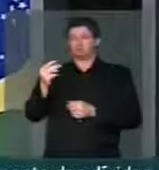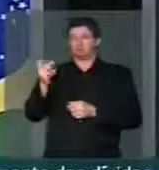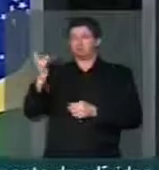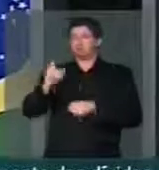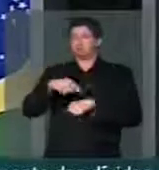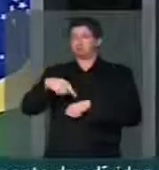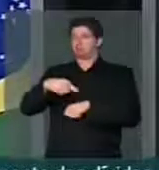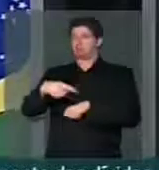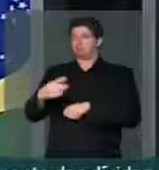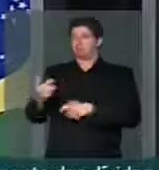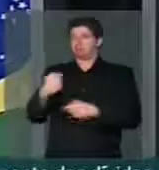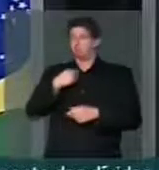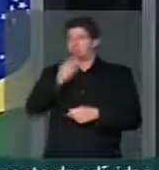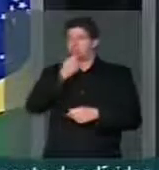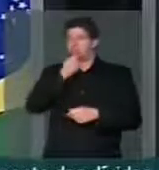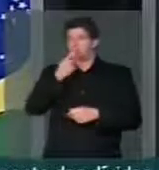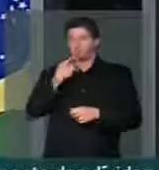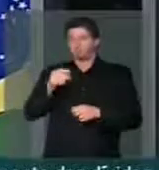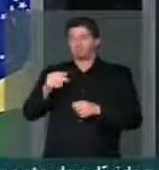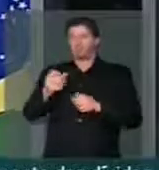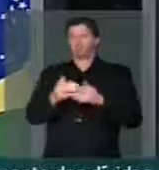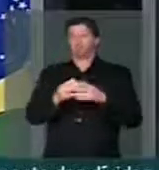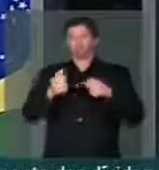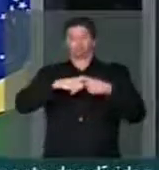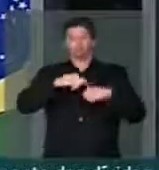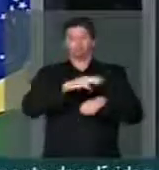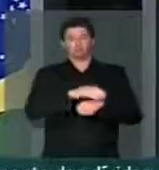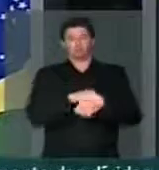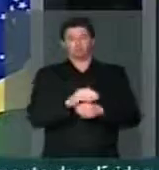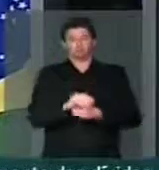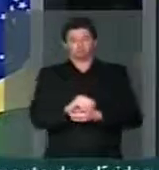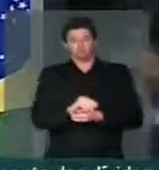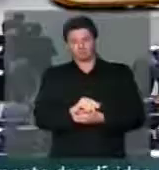correndo o tempo, ainda vou começar a falar. Zero, por gentileza, o tempo.